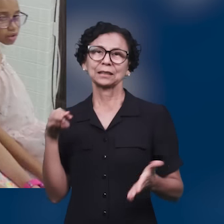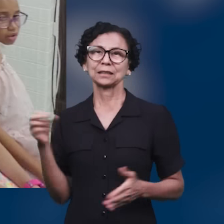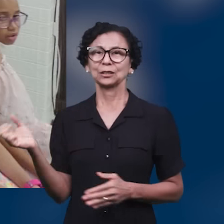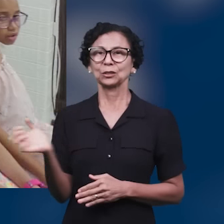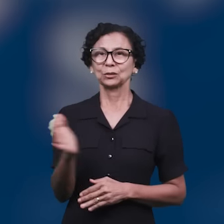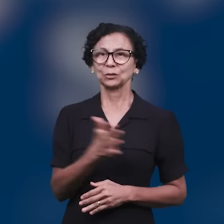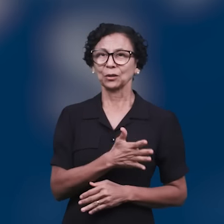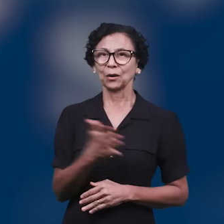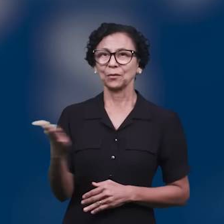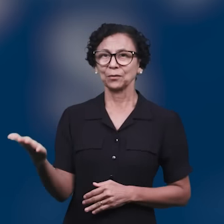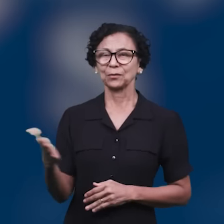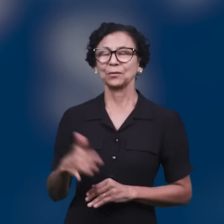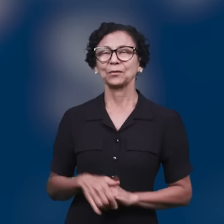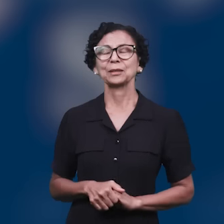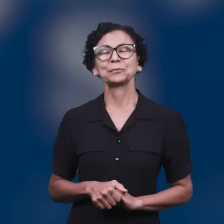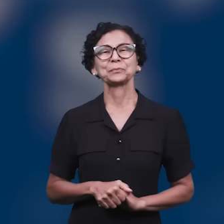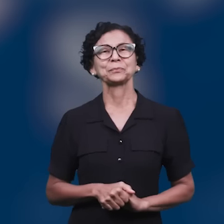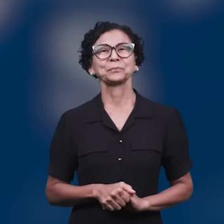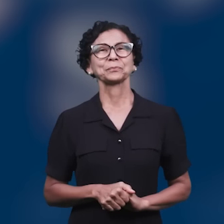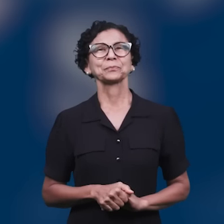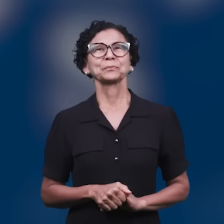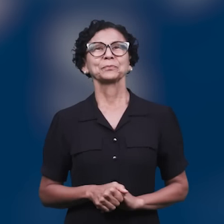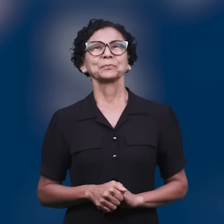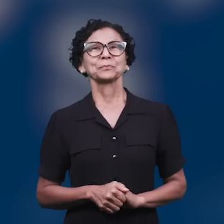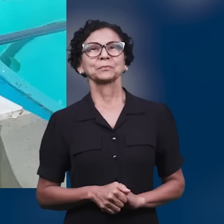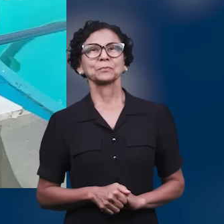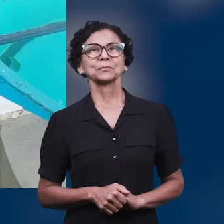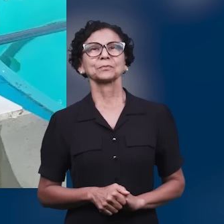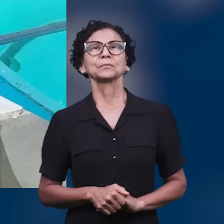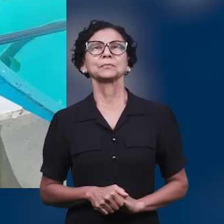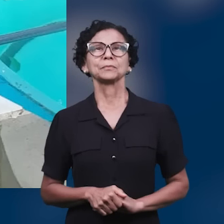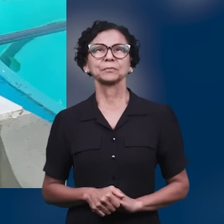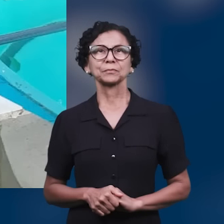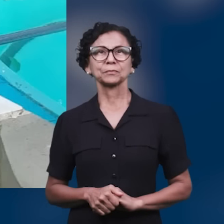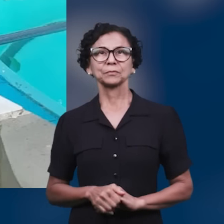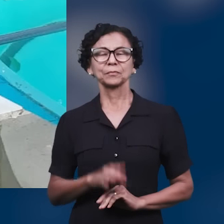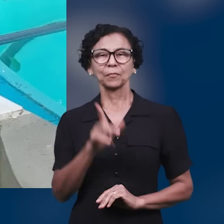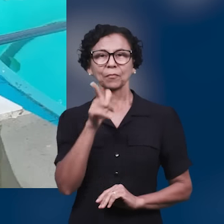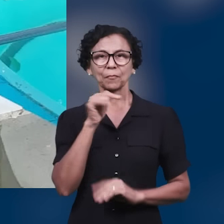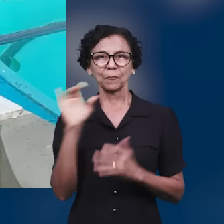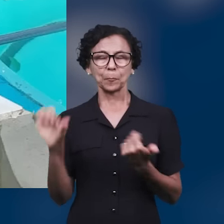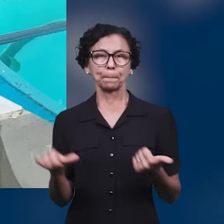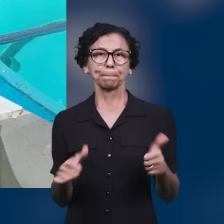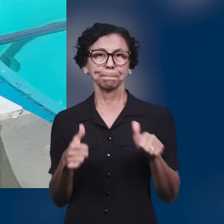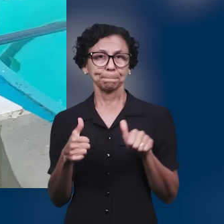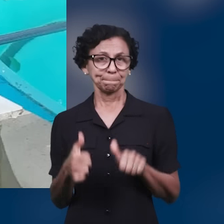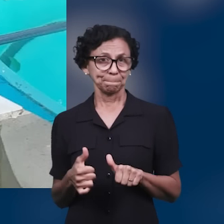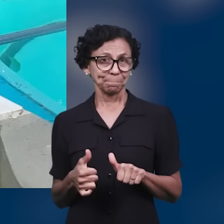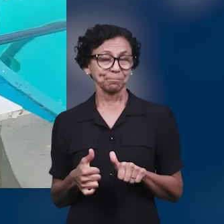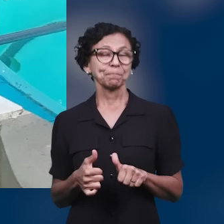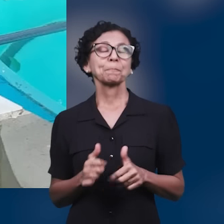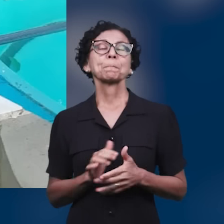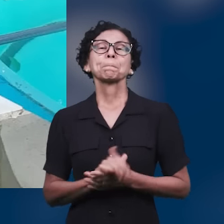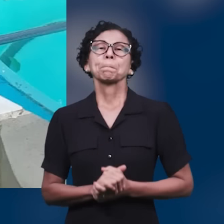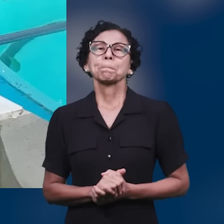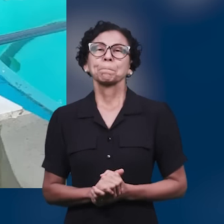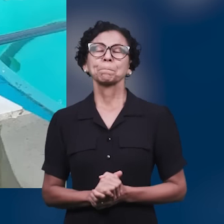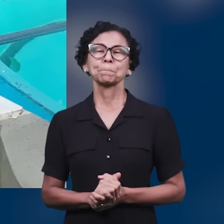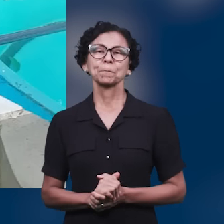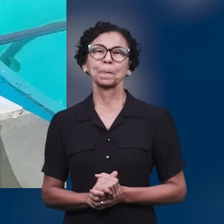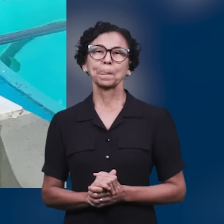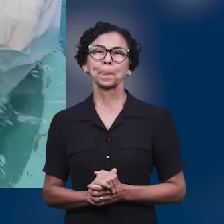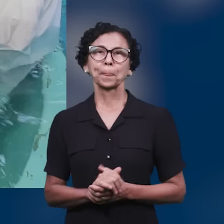Jardim, na área de Sarzedo, em Minas Gerais. Tivemos batismos da região, na cidade de